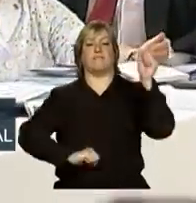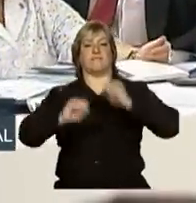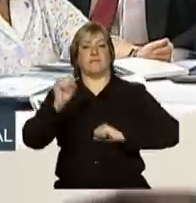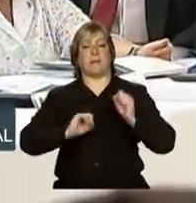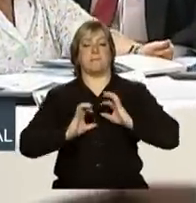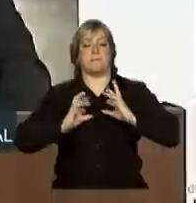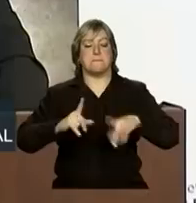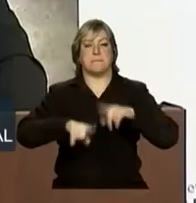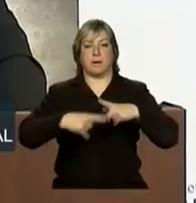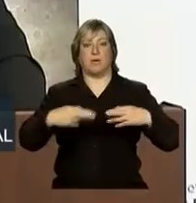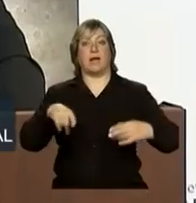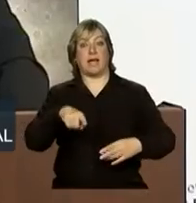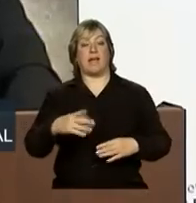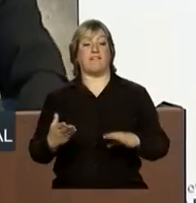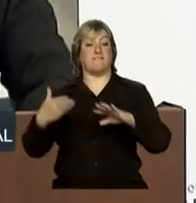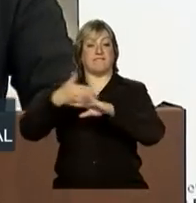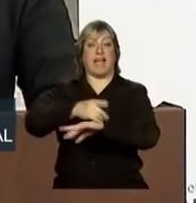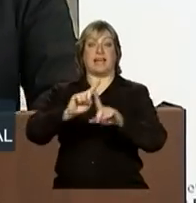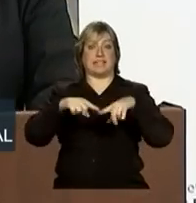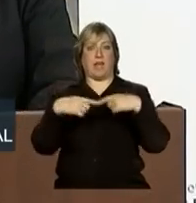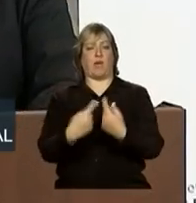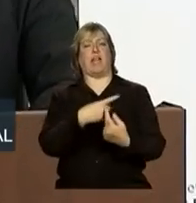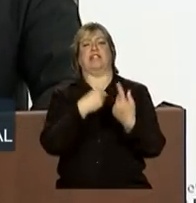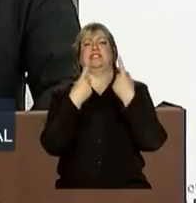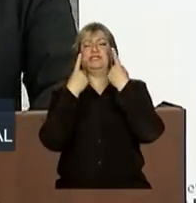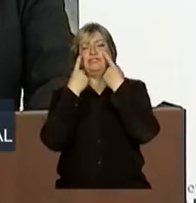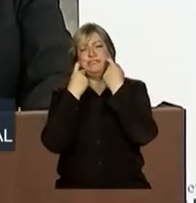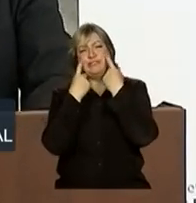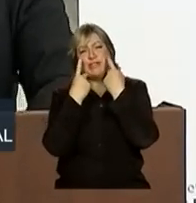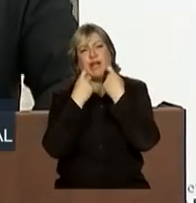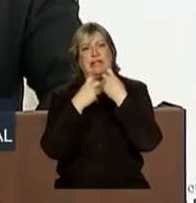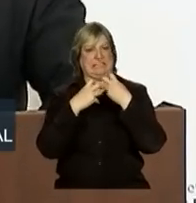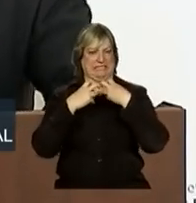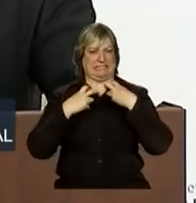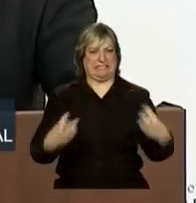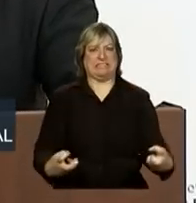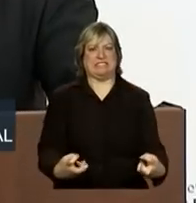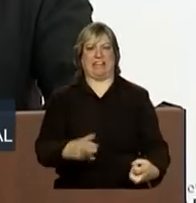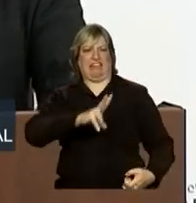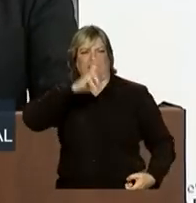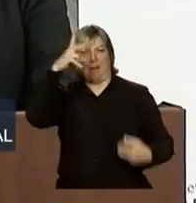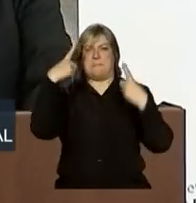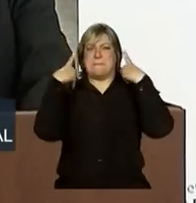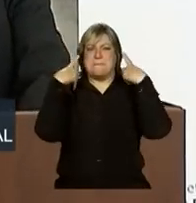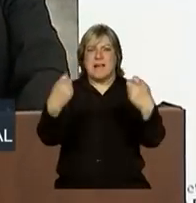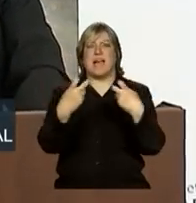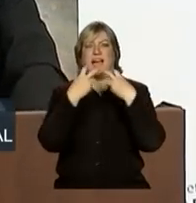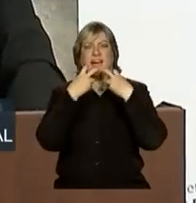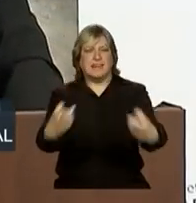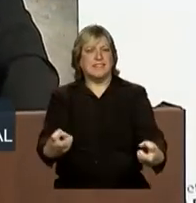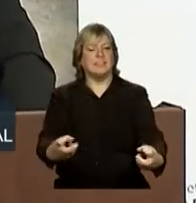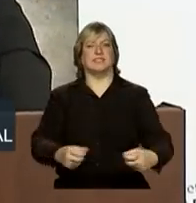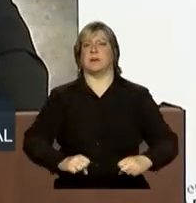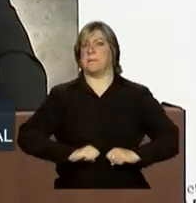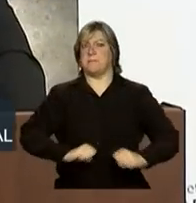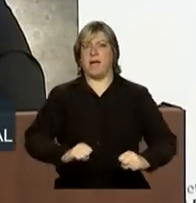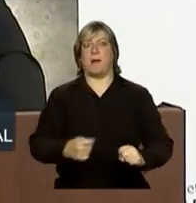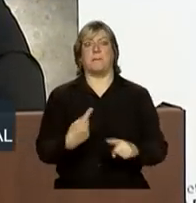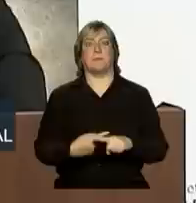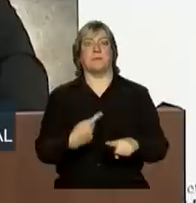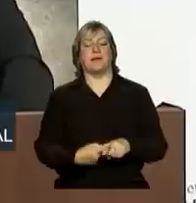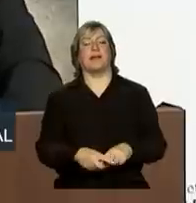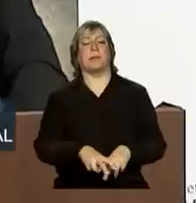Luiz Albert, ele vai nas nossas reuniões, ele chora, ele urra e ele berra aos quatro cantos sobre o